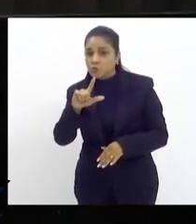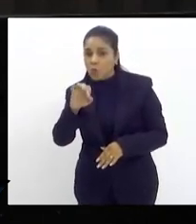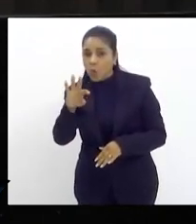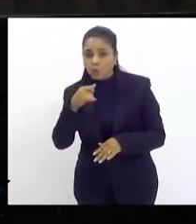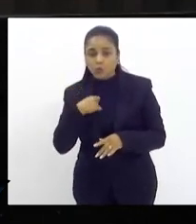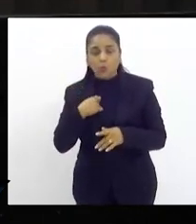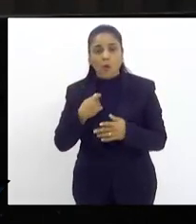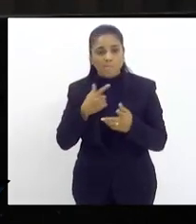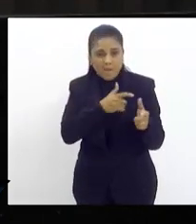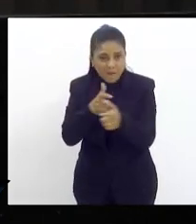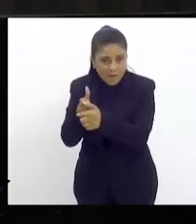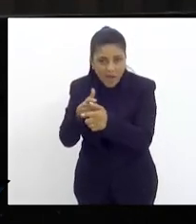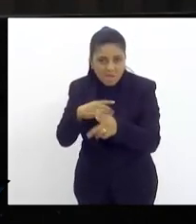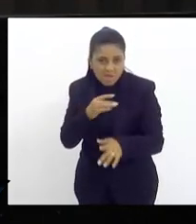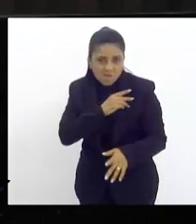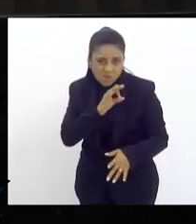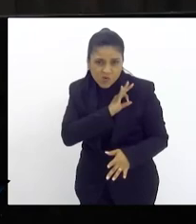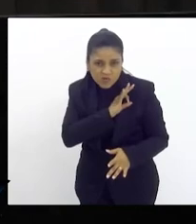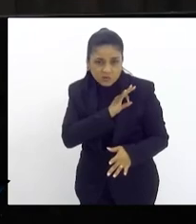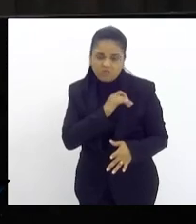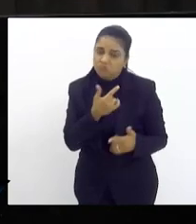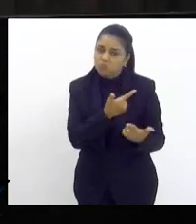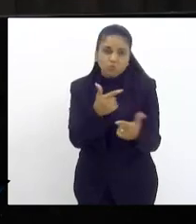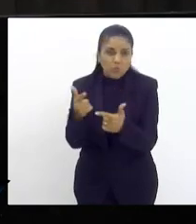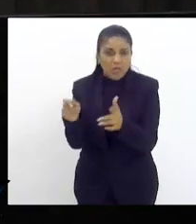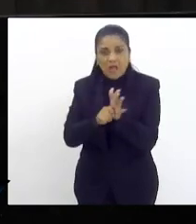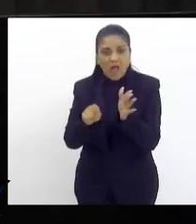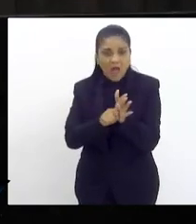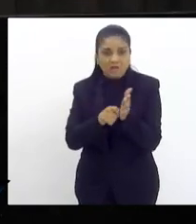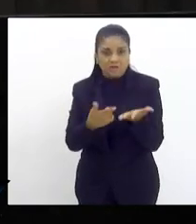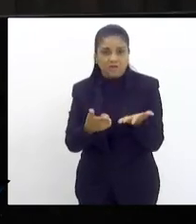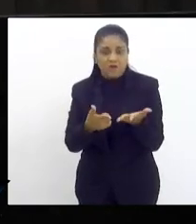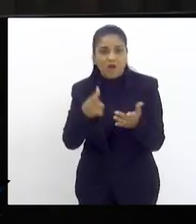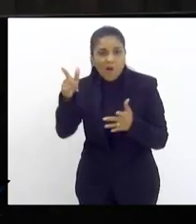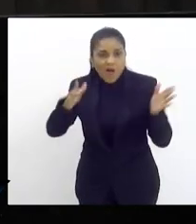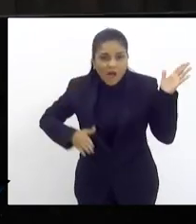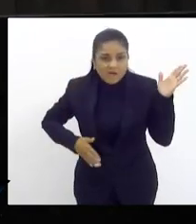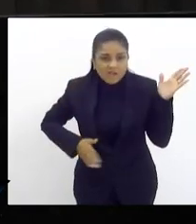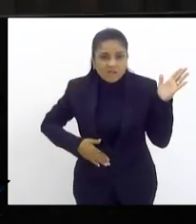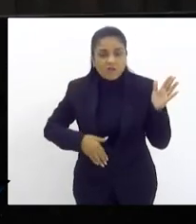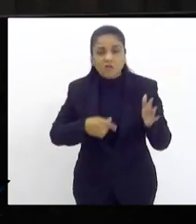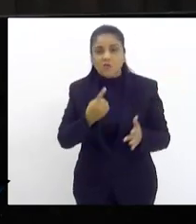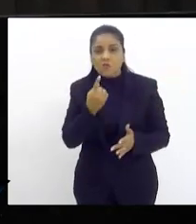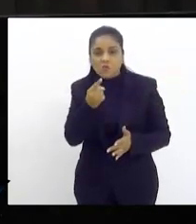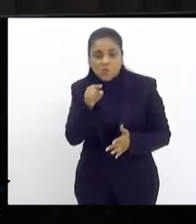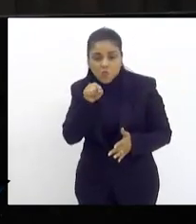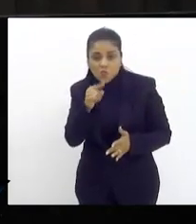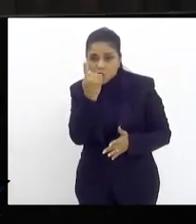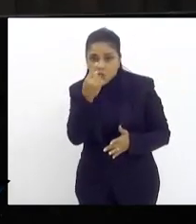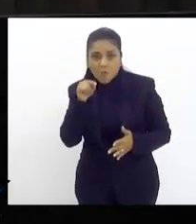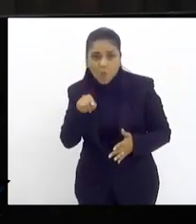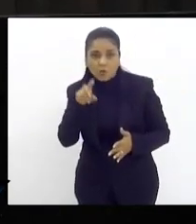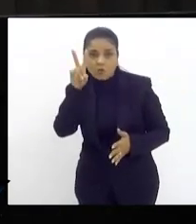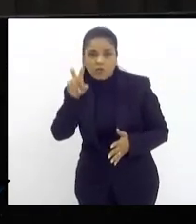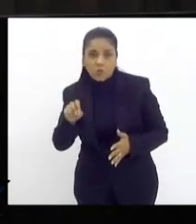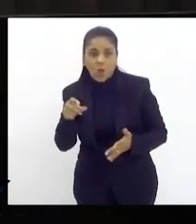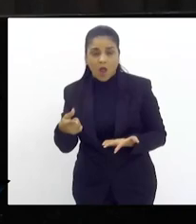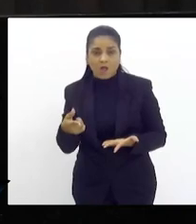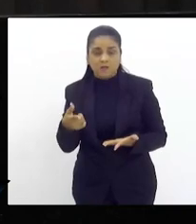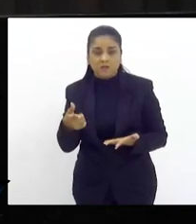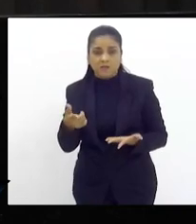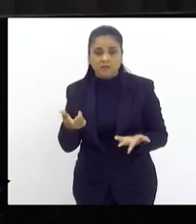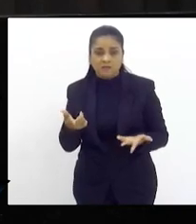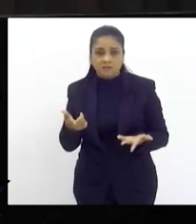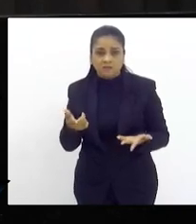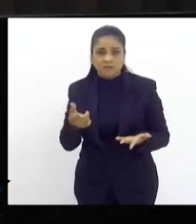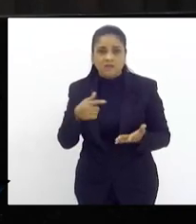os vagabundos os traficantes estão com ponto 50 com ponto 50 nós vimos há pouco tempo aí